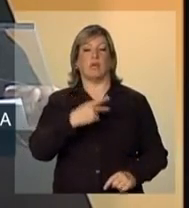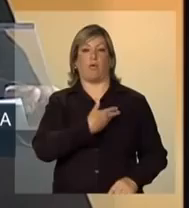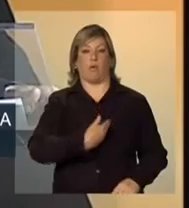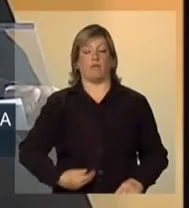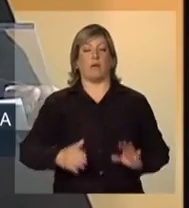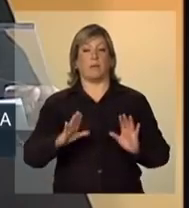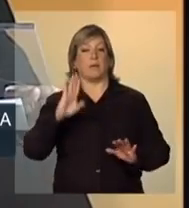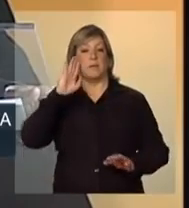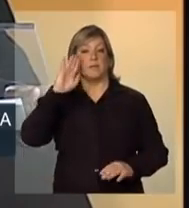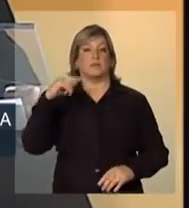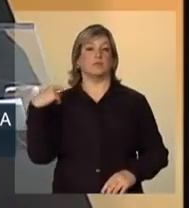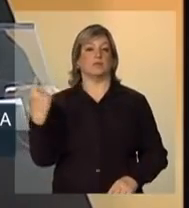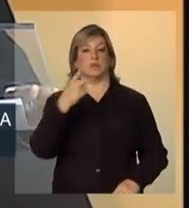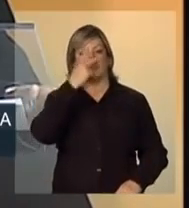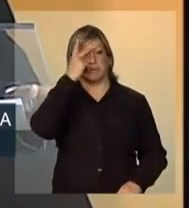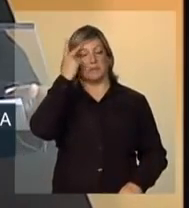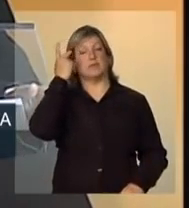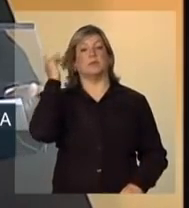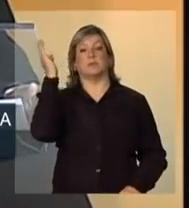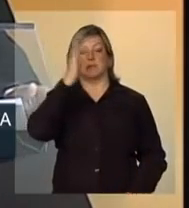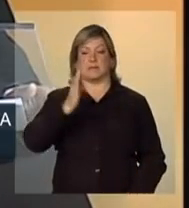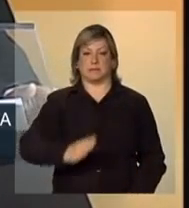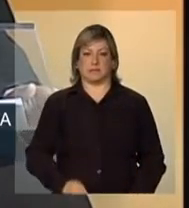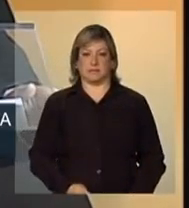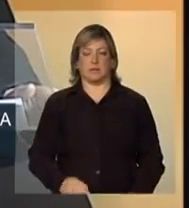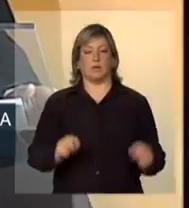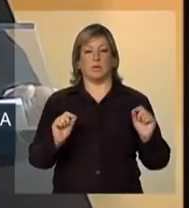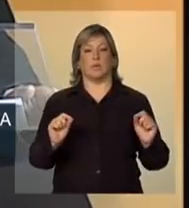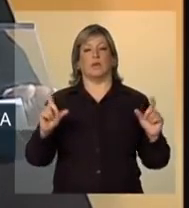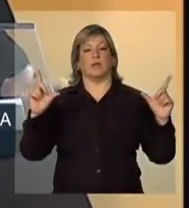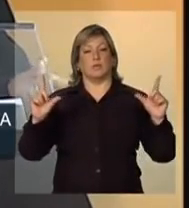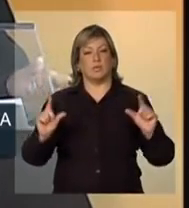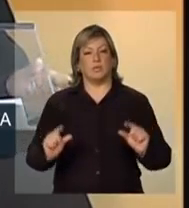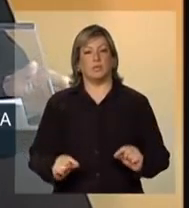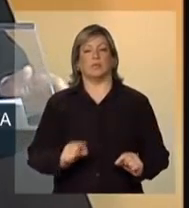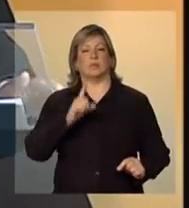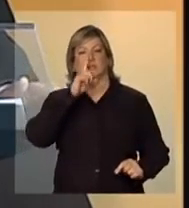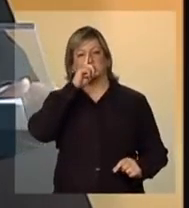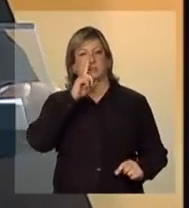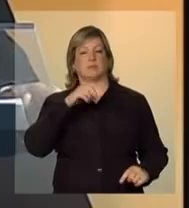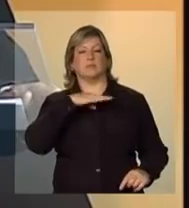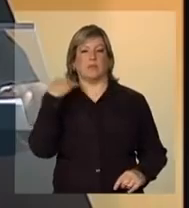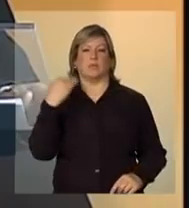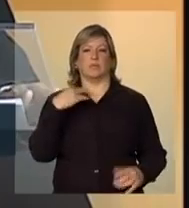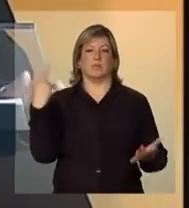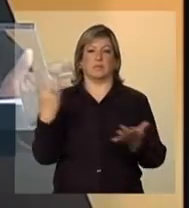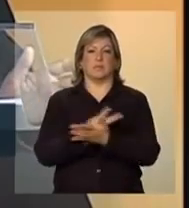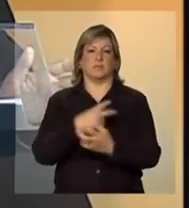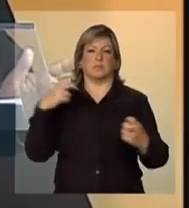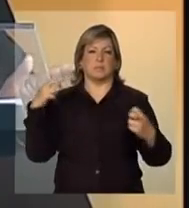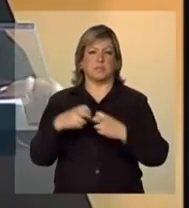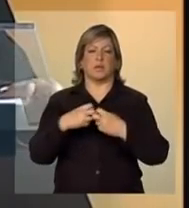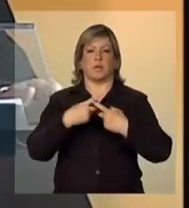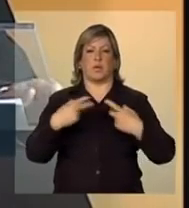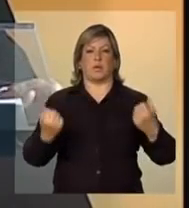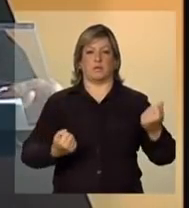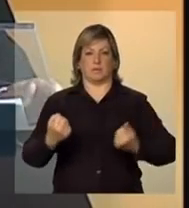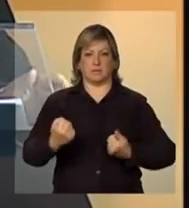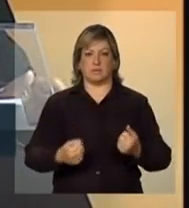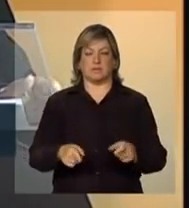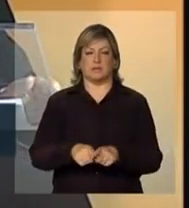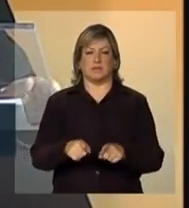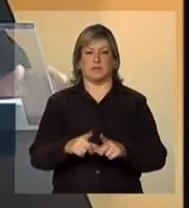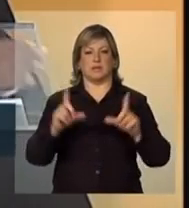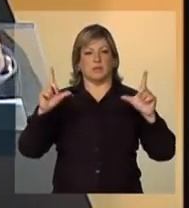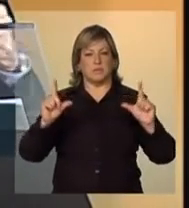de todos os brasileiros, que é o da redução da violência no trânsito, que é o da redução de